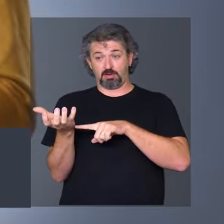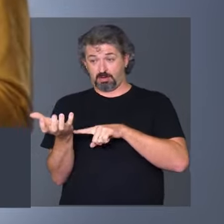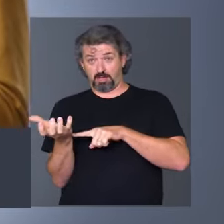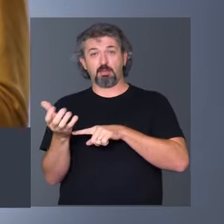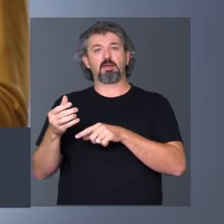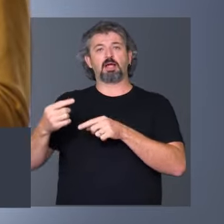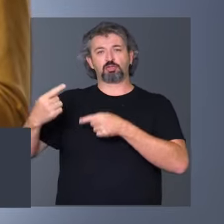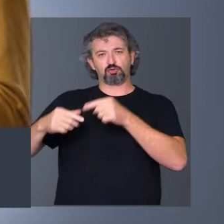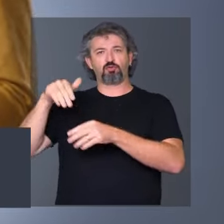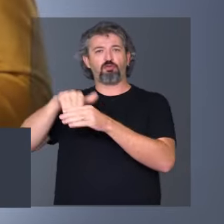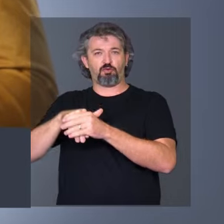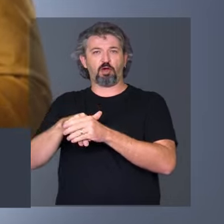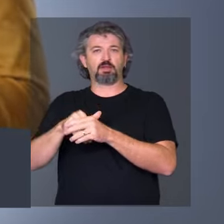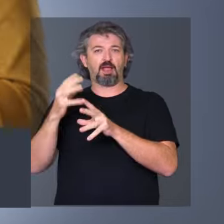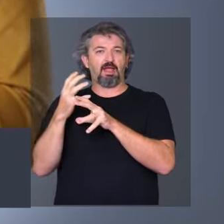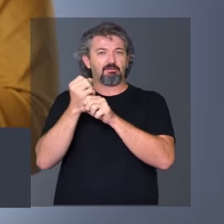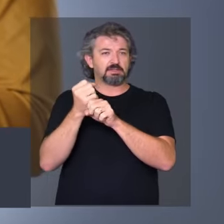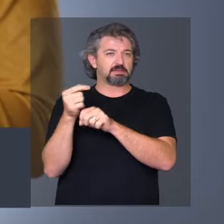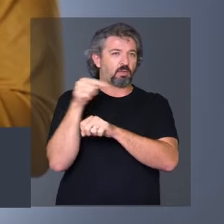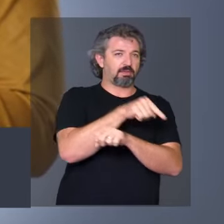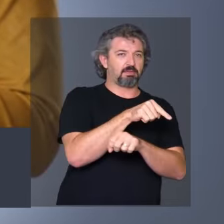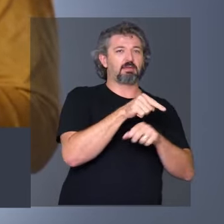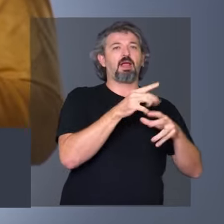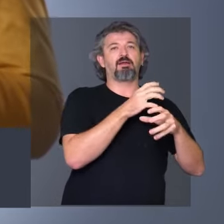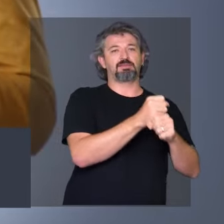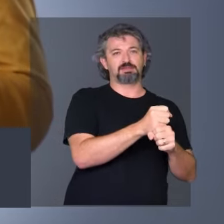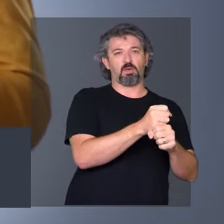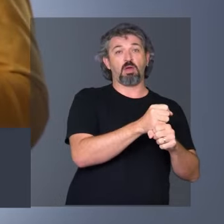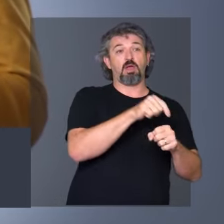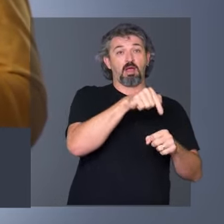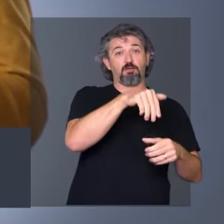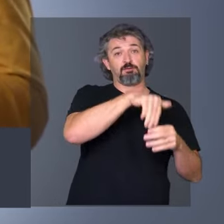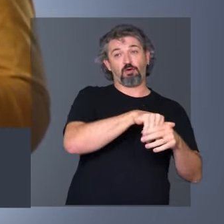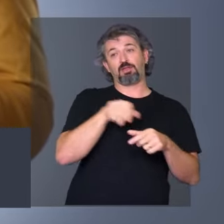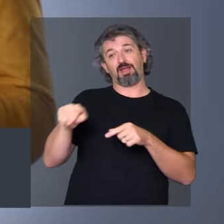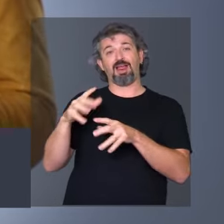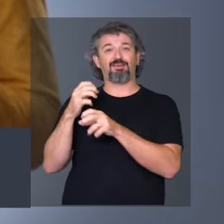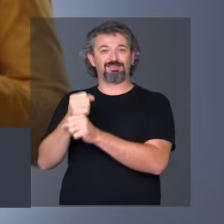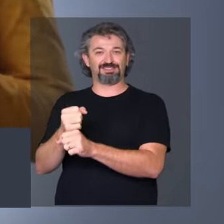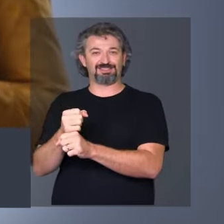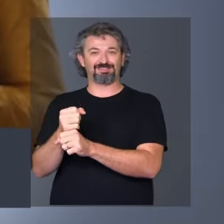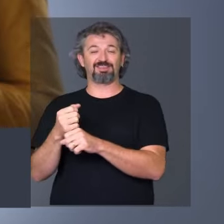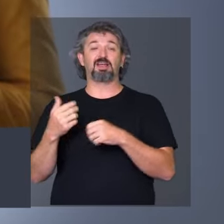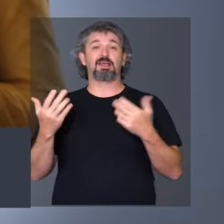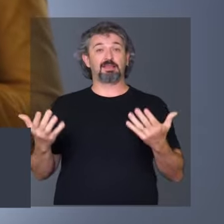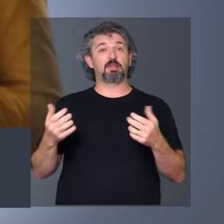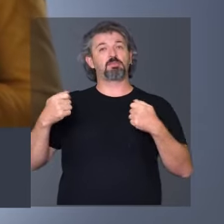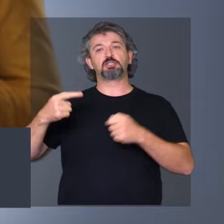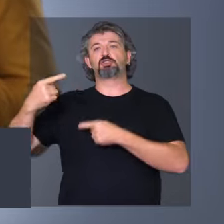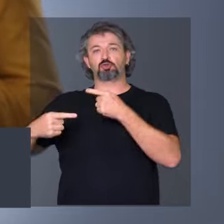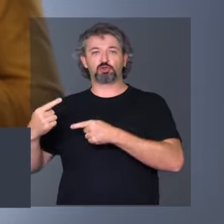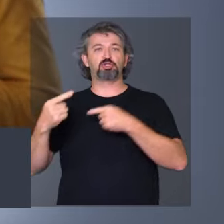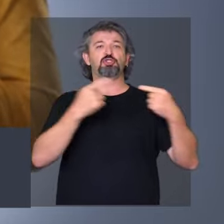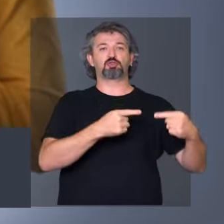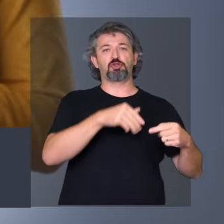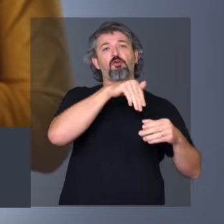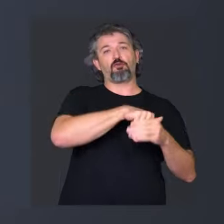públicos. Uma casa legislativa revisa o trabalho da outra. Todas as propostas precisam ser discutidas e votadas